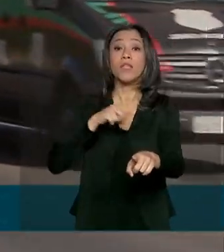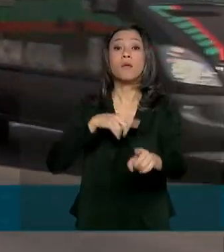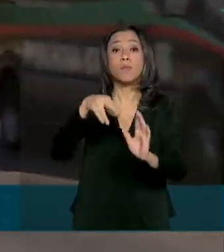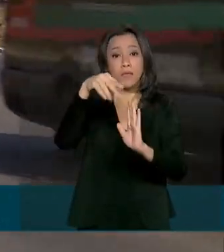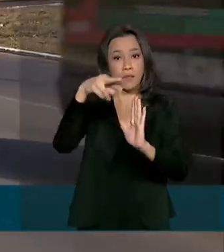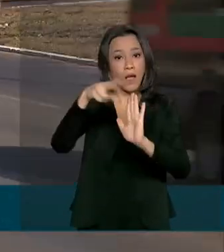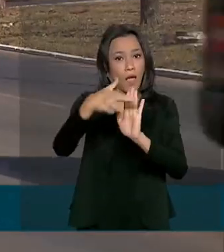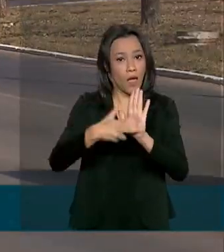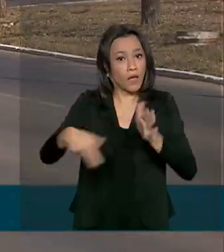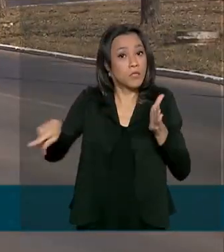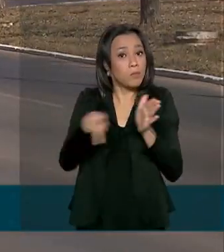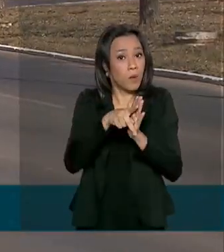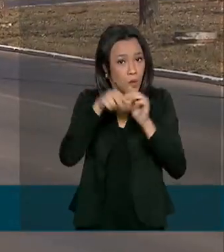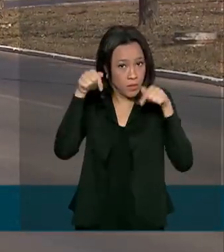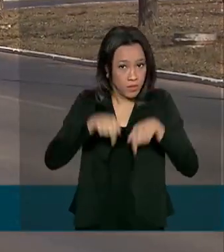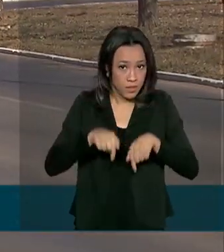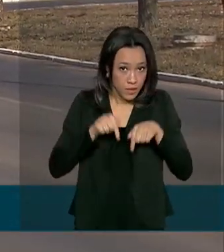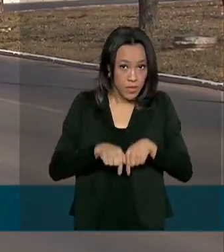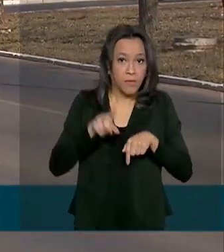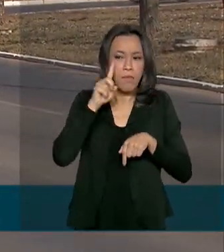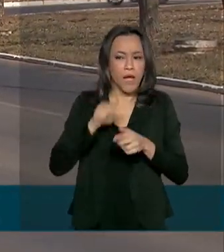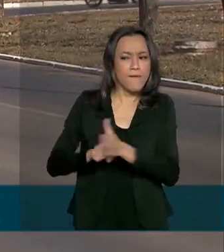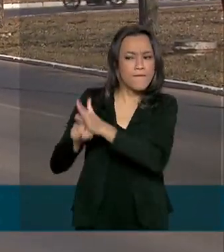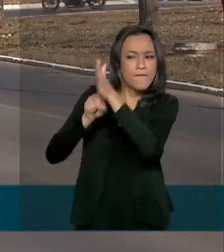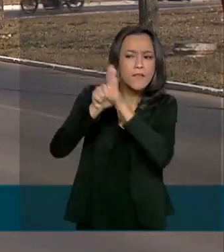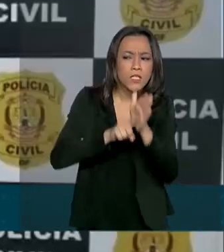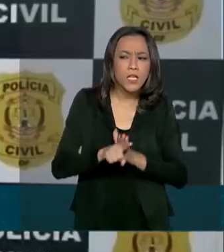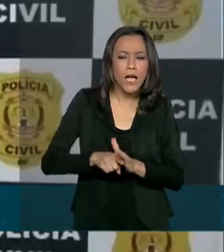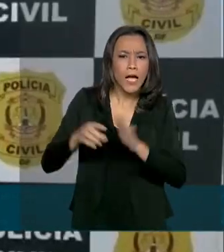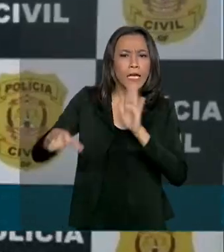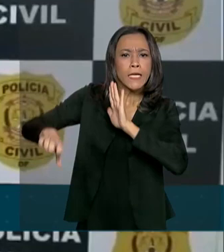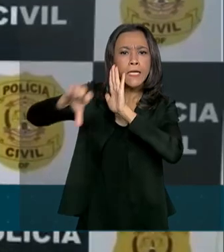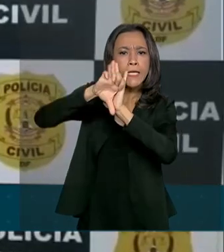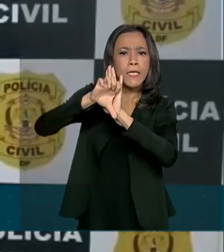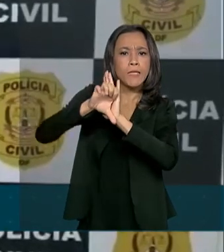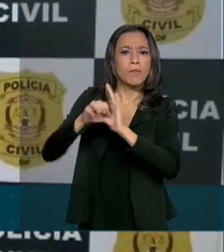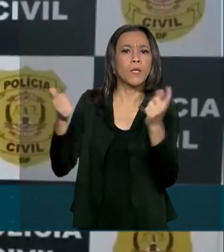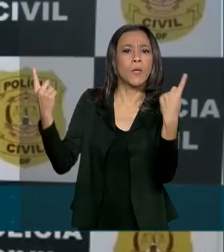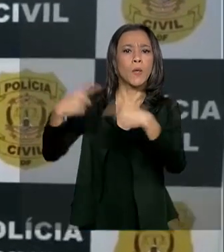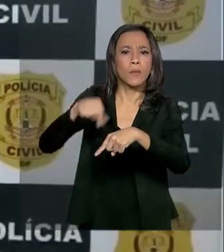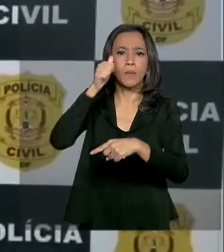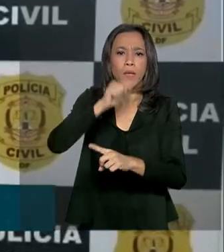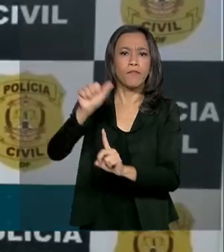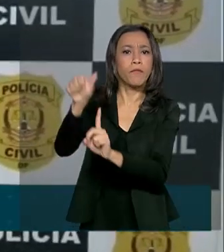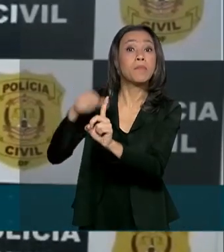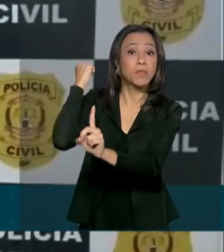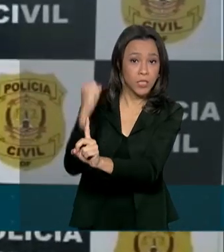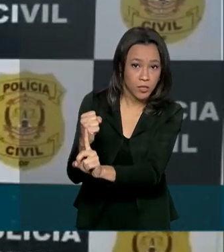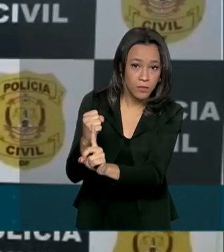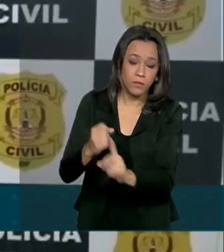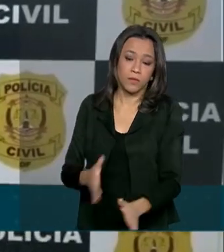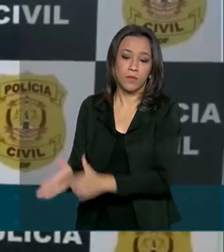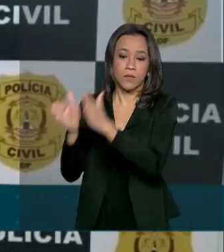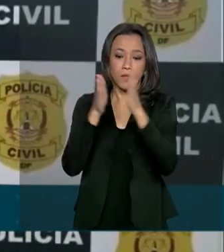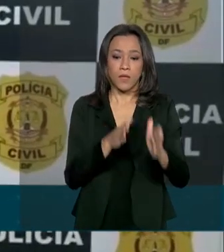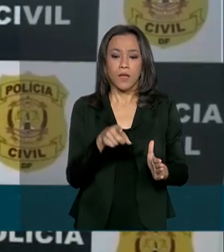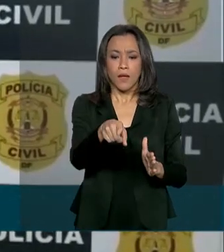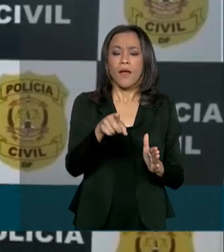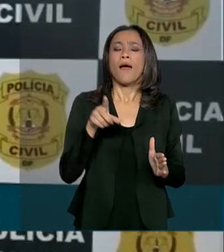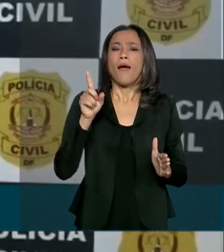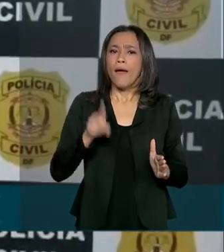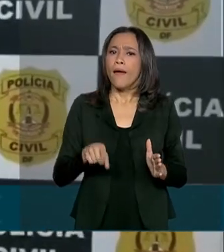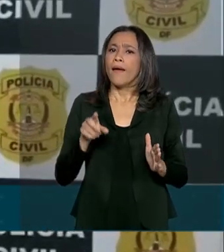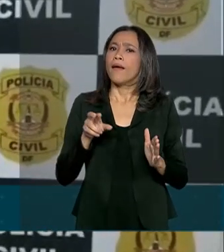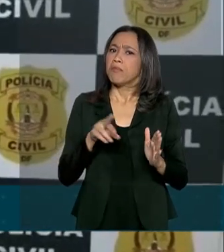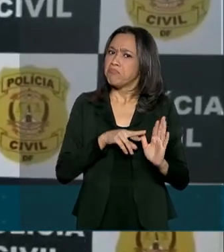orientar a investigação e perícia de crimes de feminicídio. É muito importante essa nova forma de